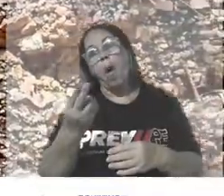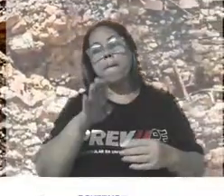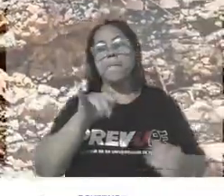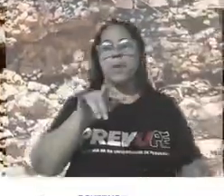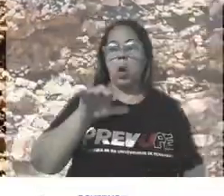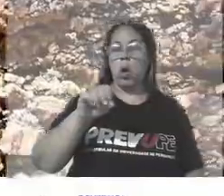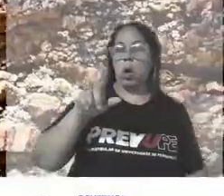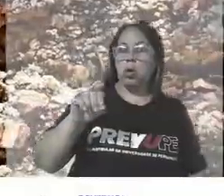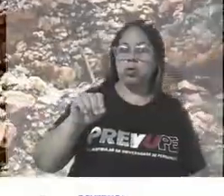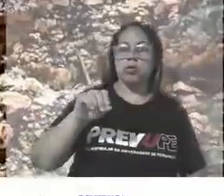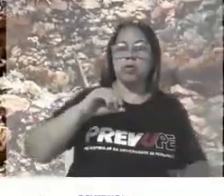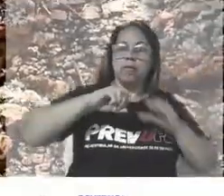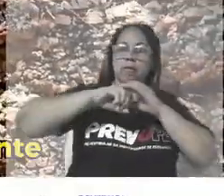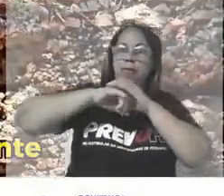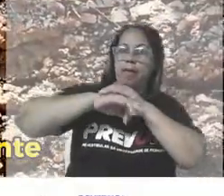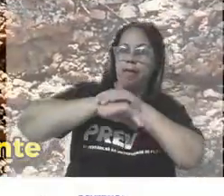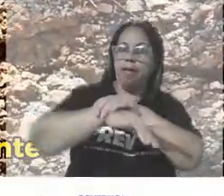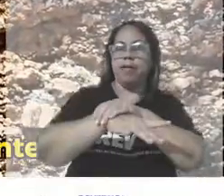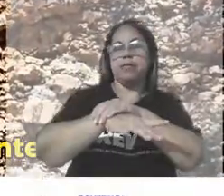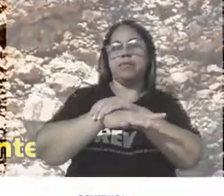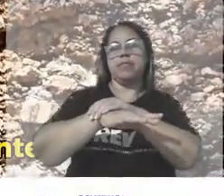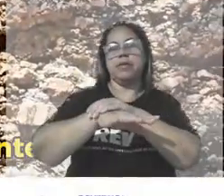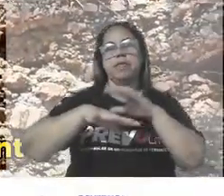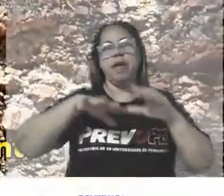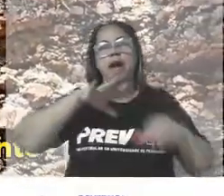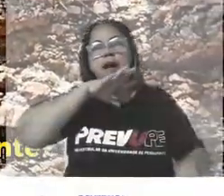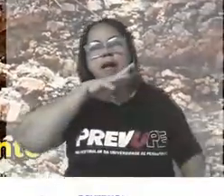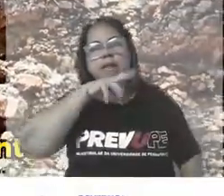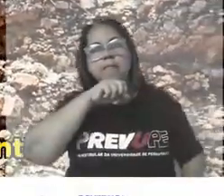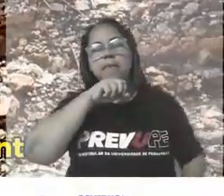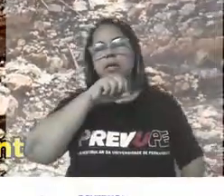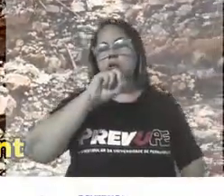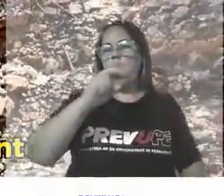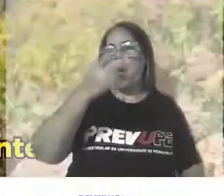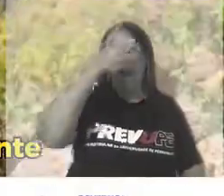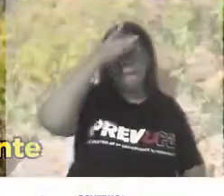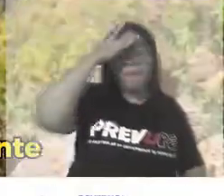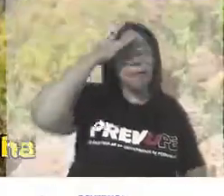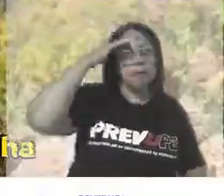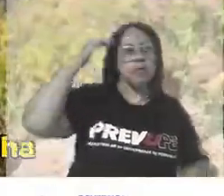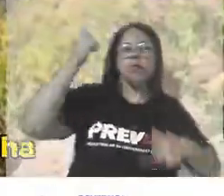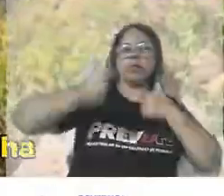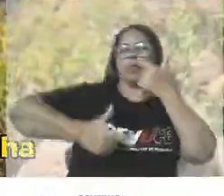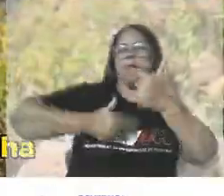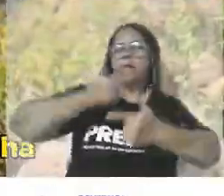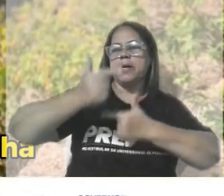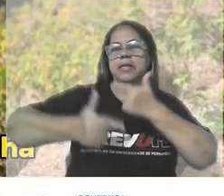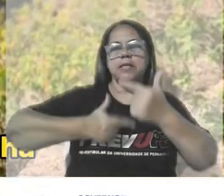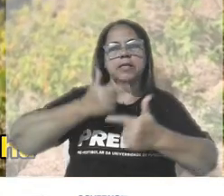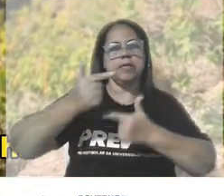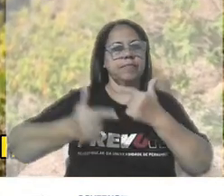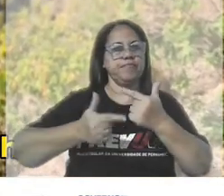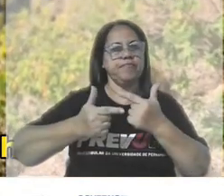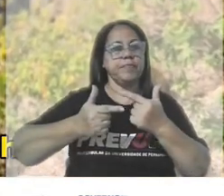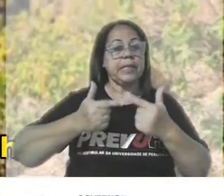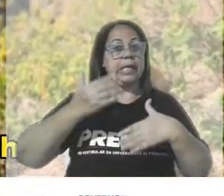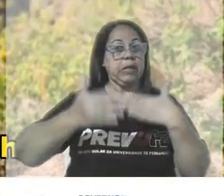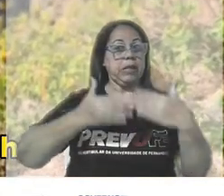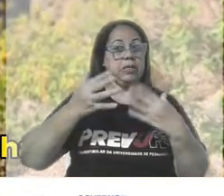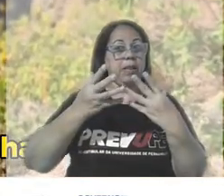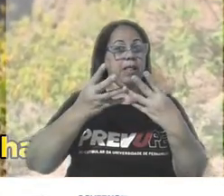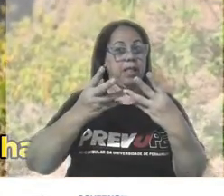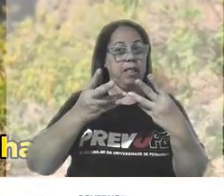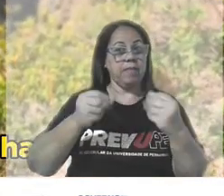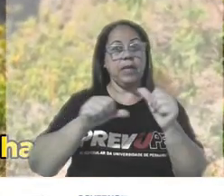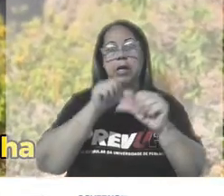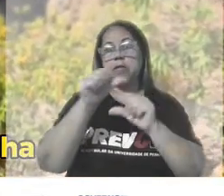raízes de plantas, animais, o próprio ser humano trabalhando sobre o ambiente. Esse tipo de intemperismo altera